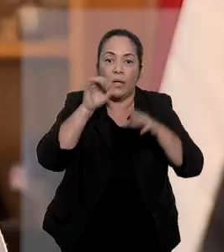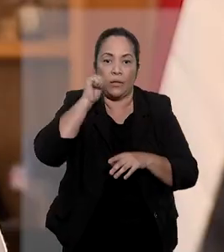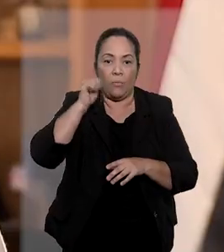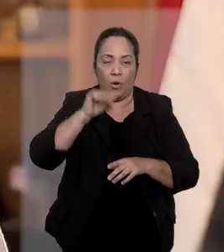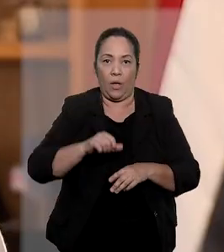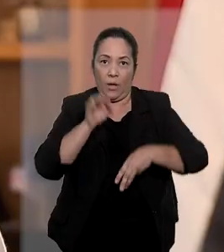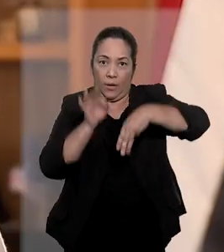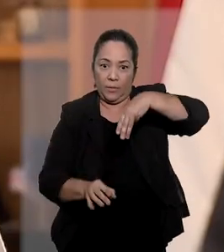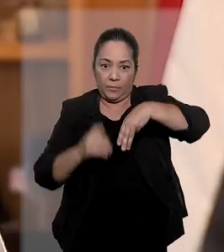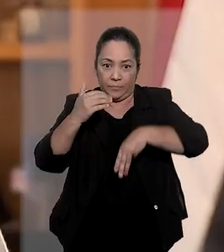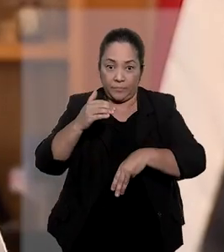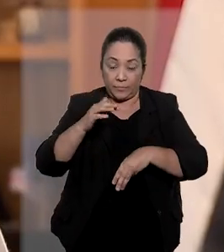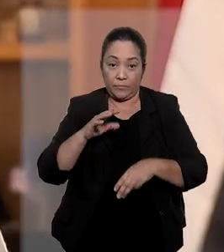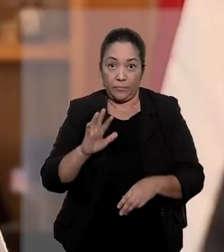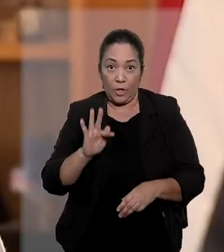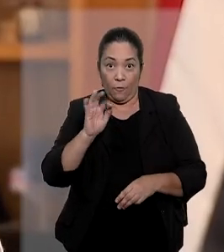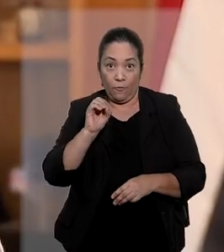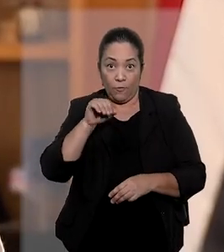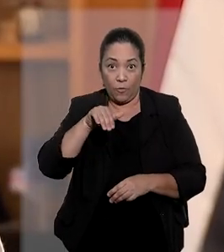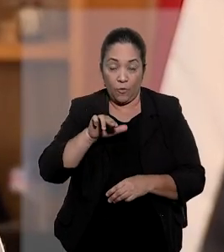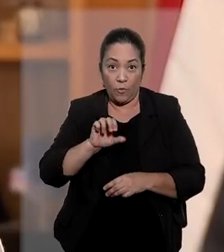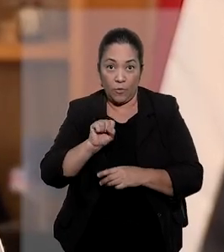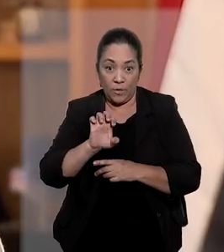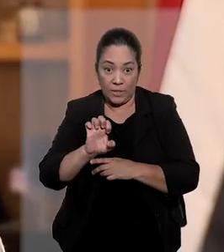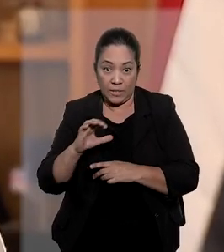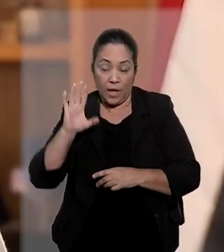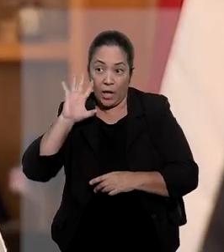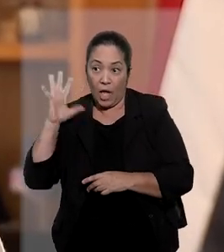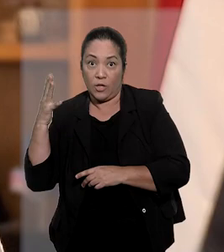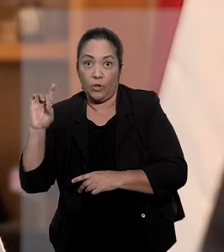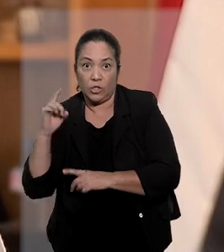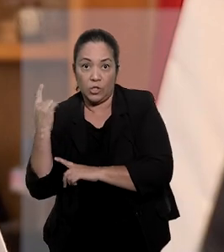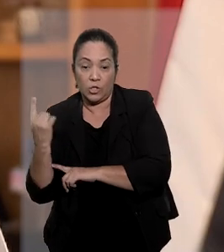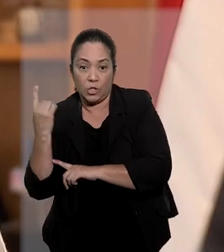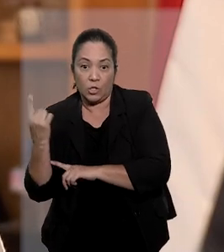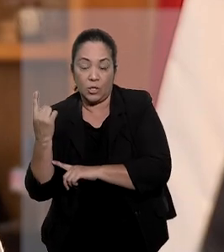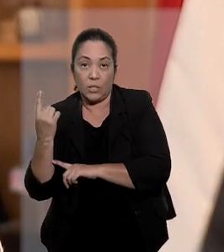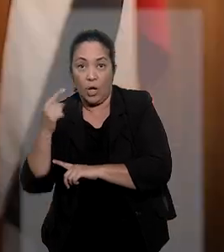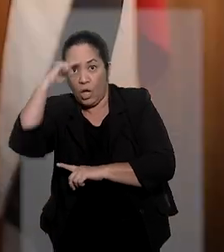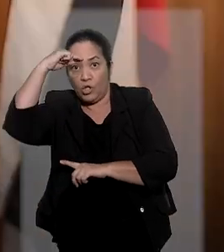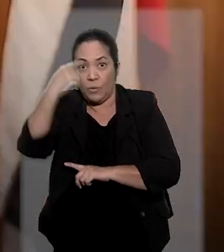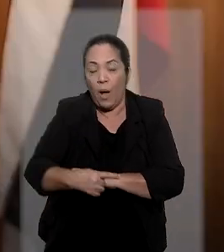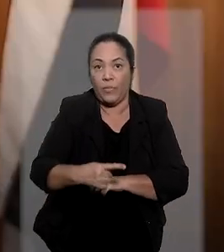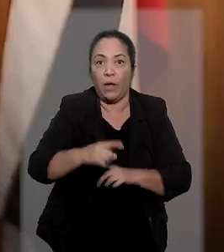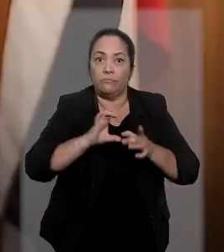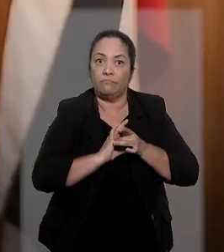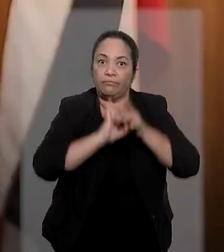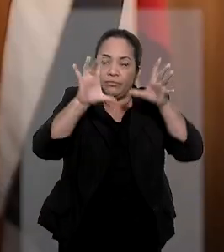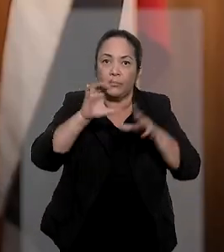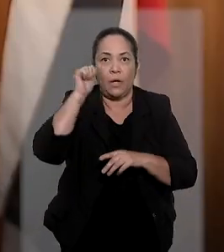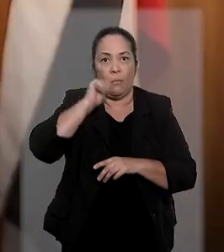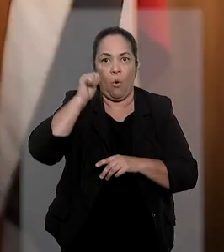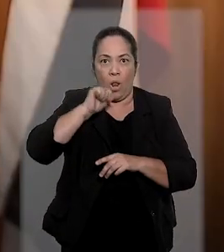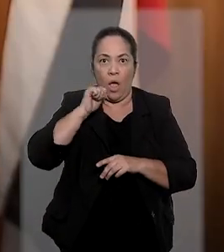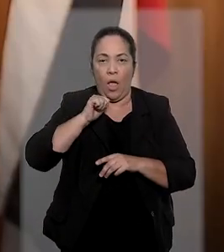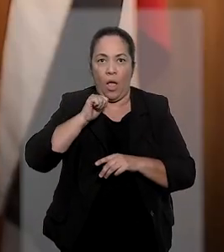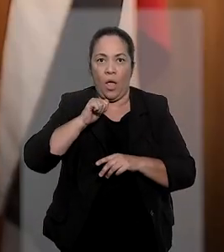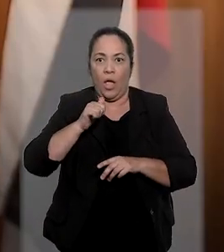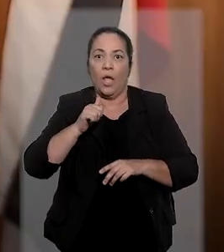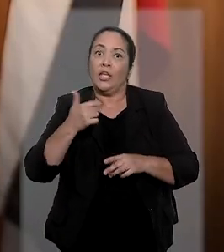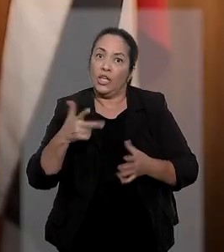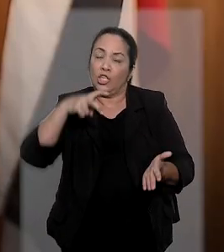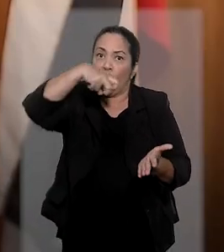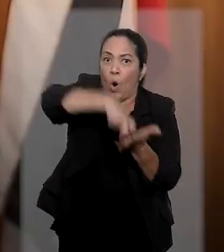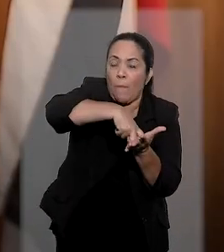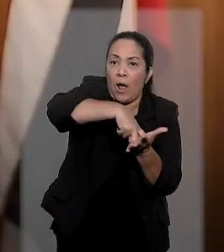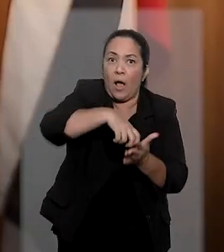O ministro Reinaldo Soares da Fonseca decidiu, de forma monocrática, pela absolvição de uma mulher que havia sido condenada